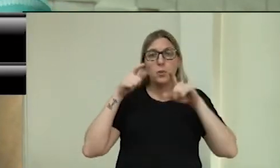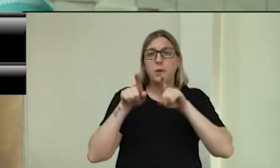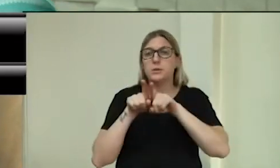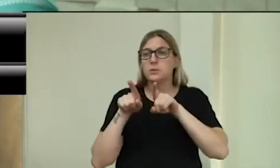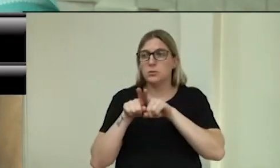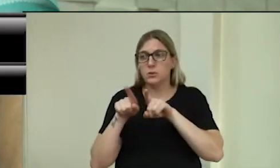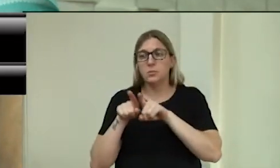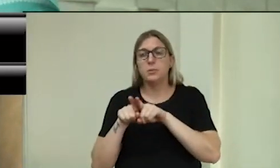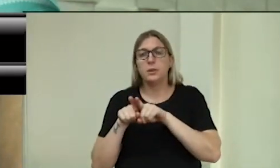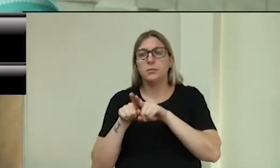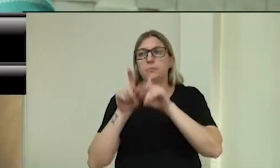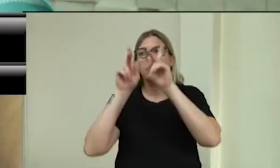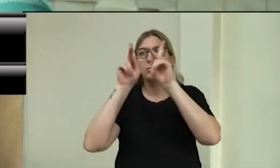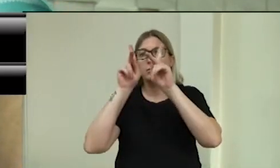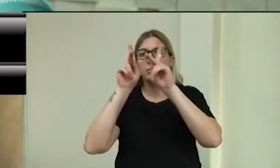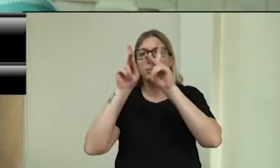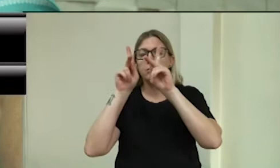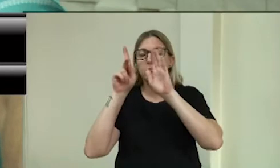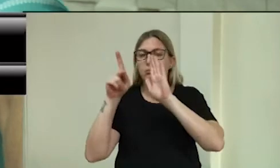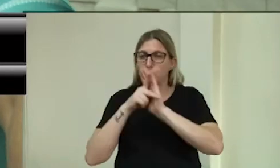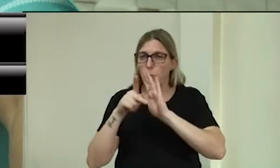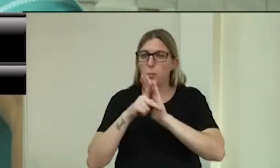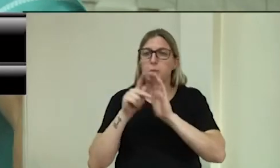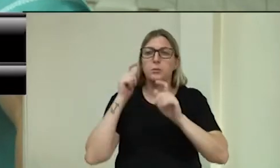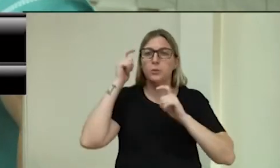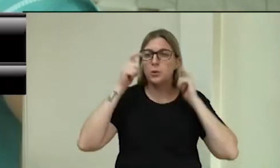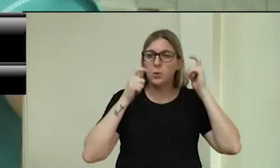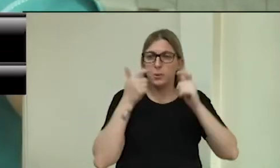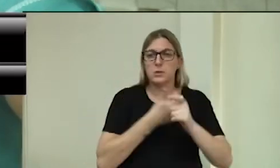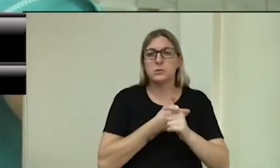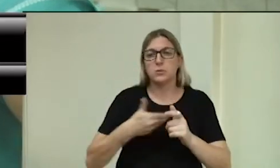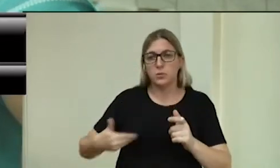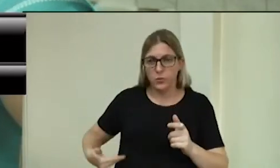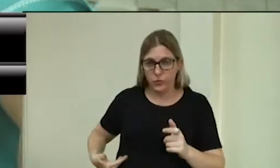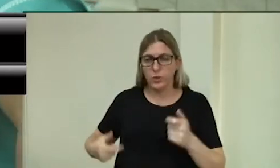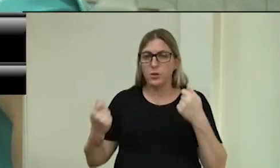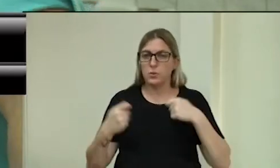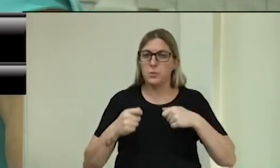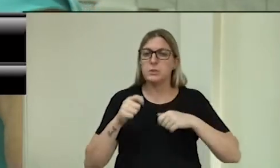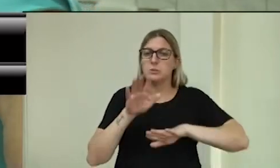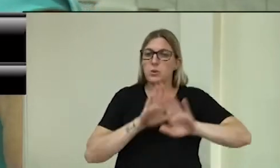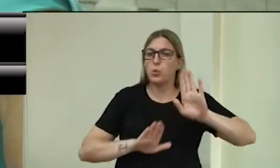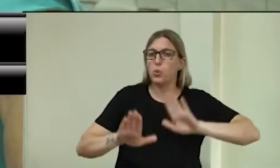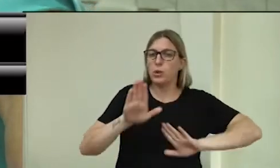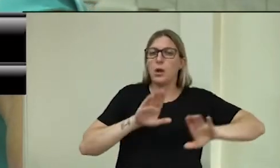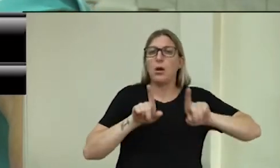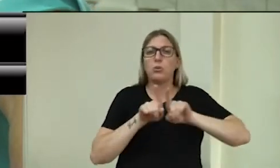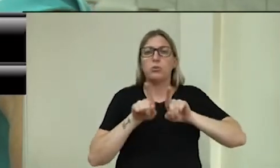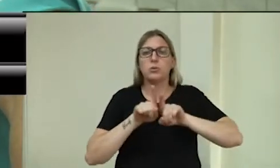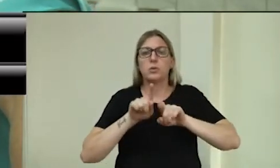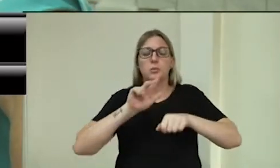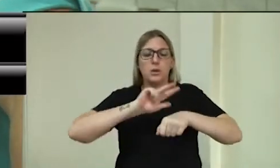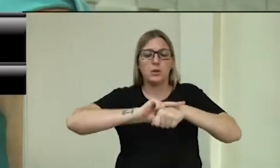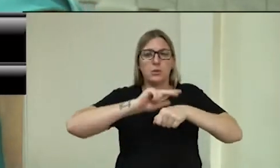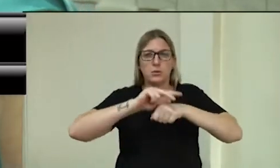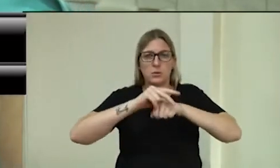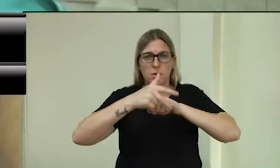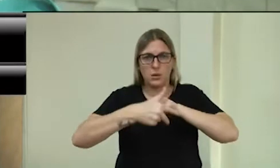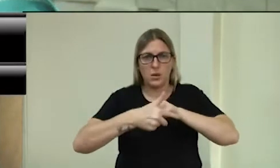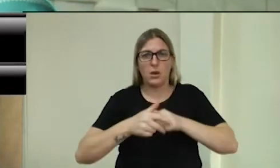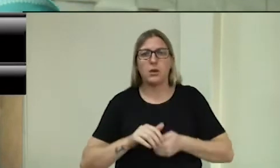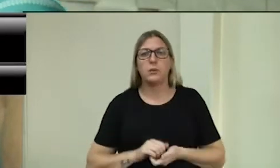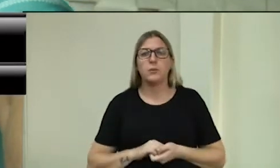Covid, mas também nós temos a questão da dengue para ser cuidado. Também temos lá no bairro